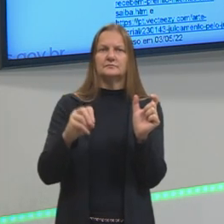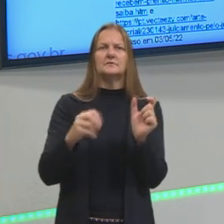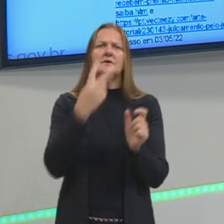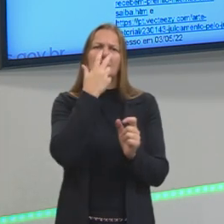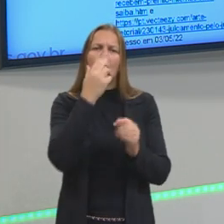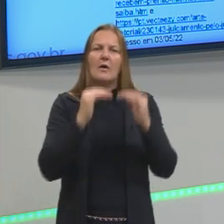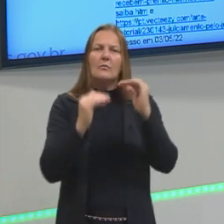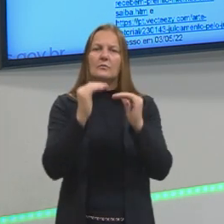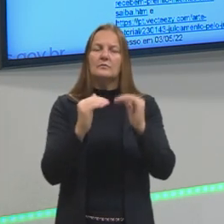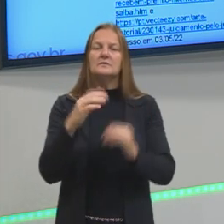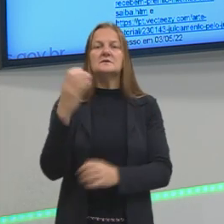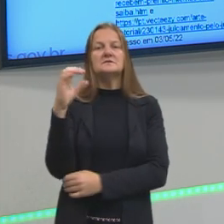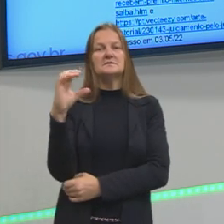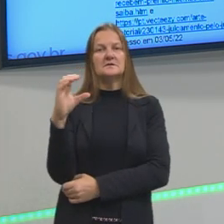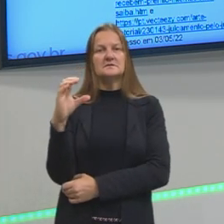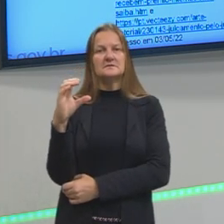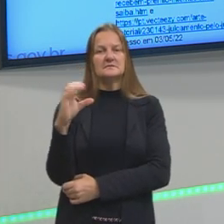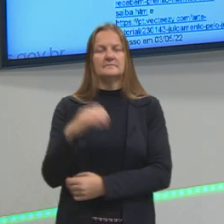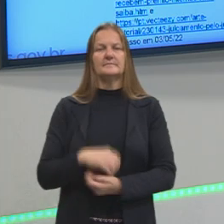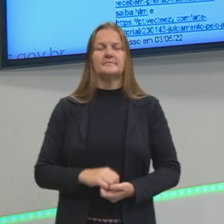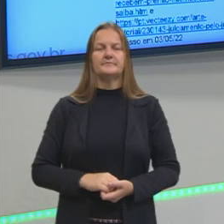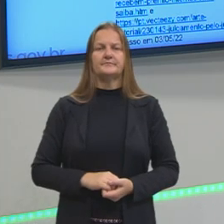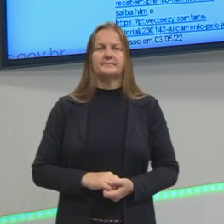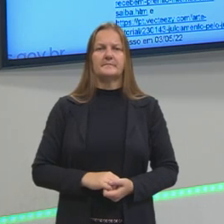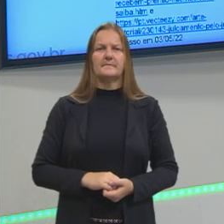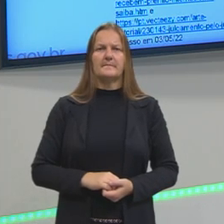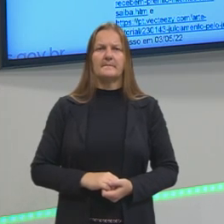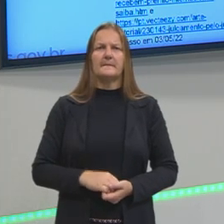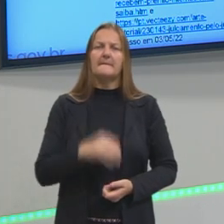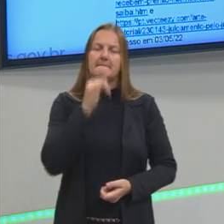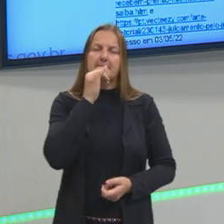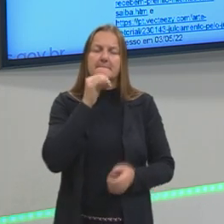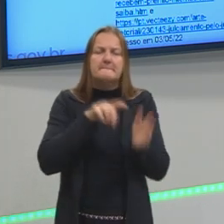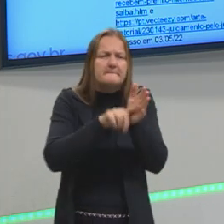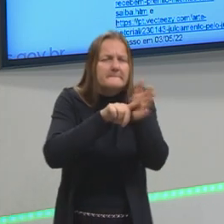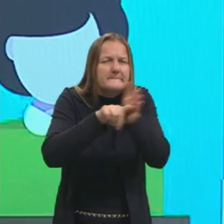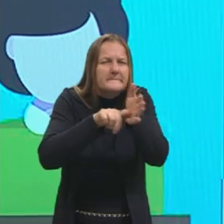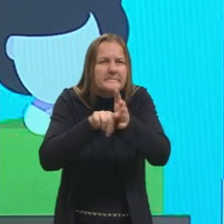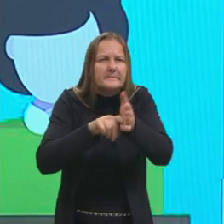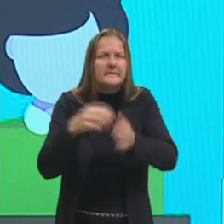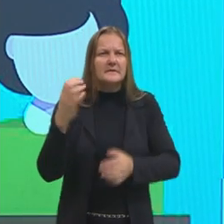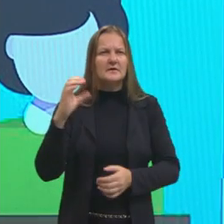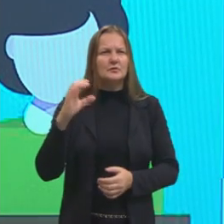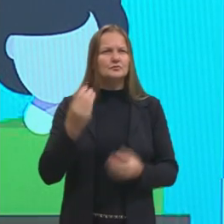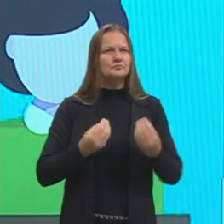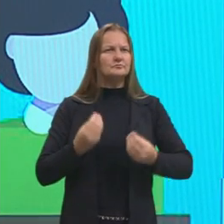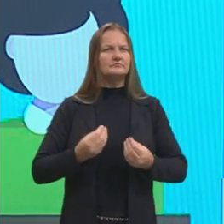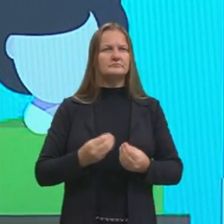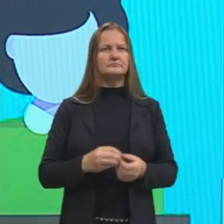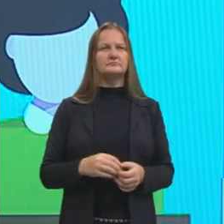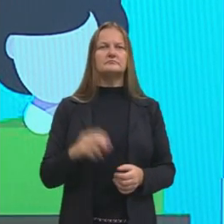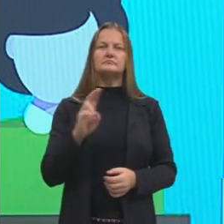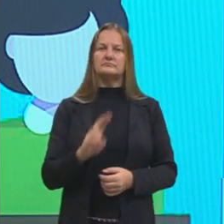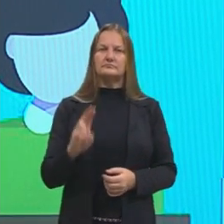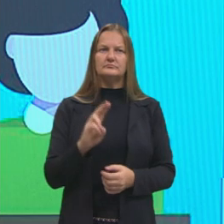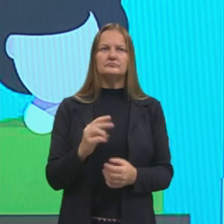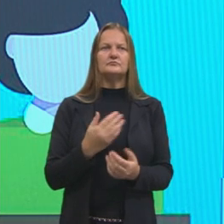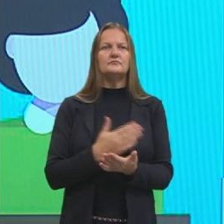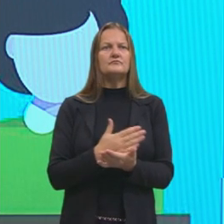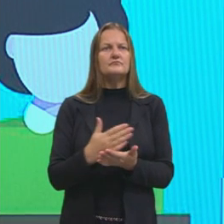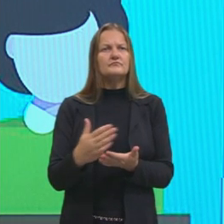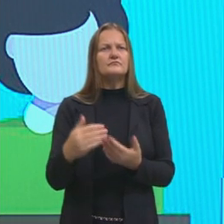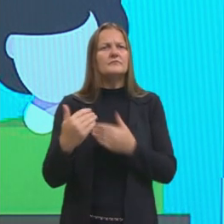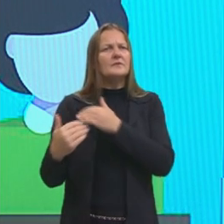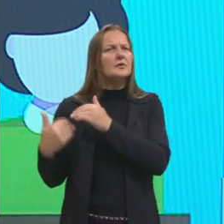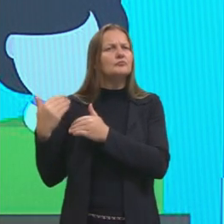ciência. A gente pensa, por exemplo, uma pesquisa científica. A gente passou aí, estamos passando ainda